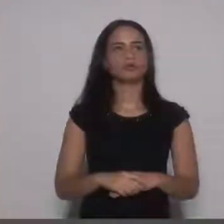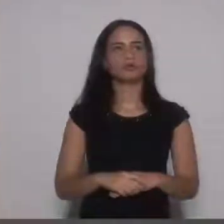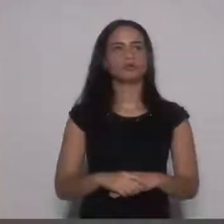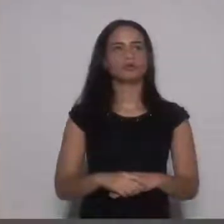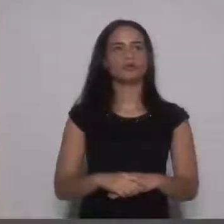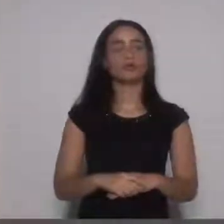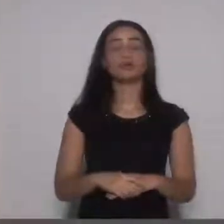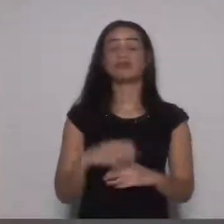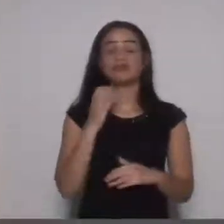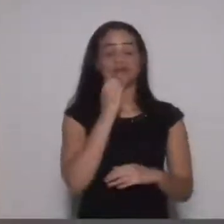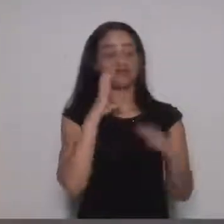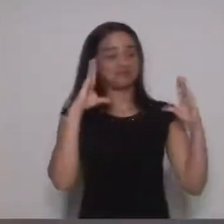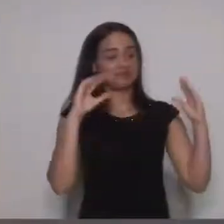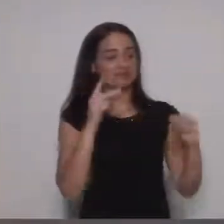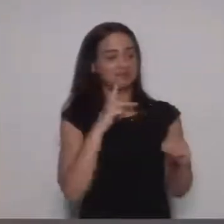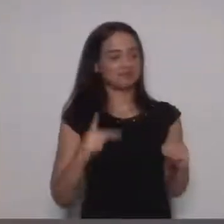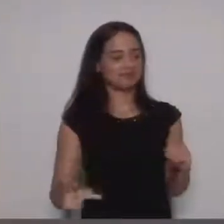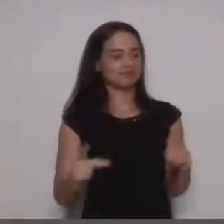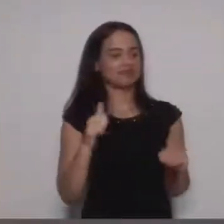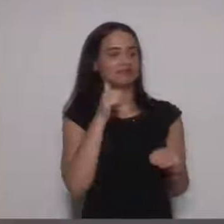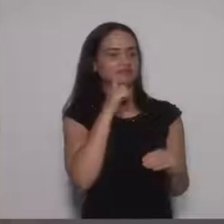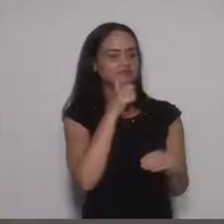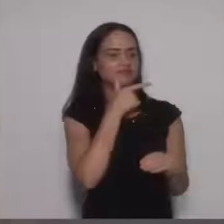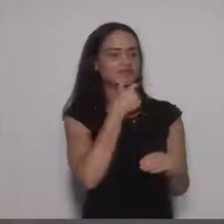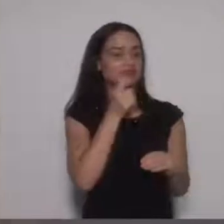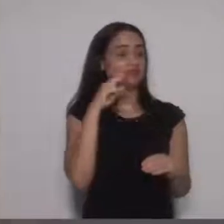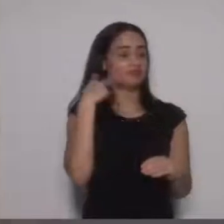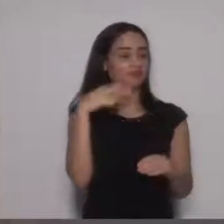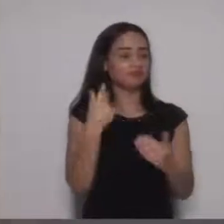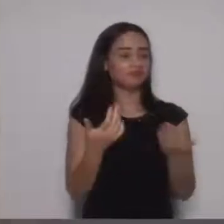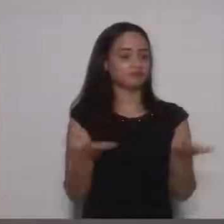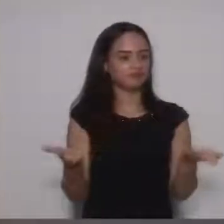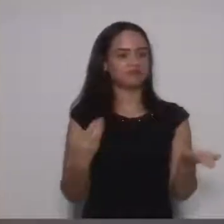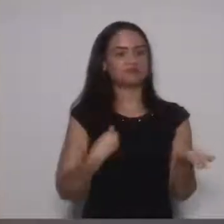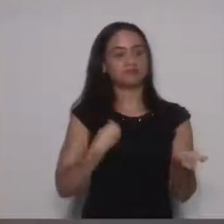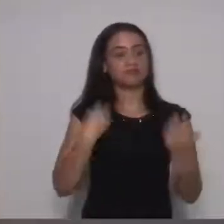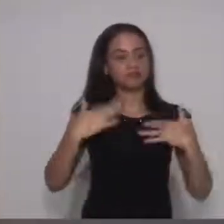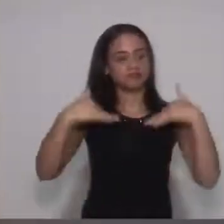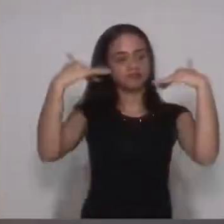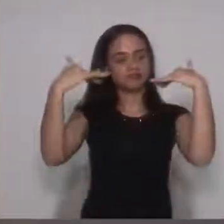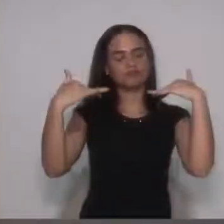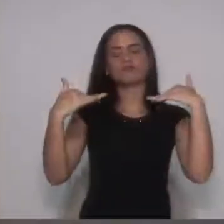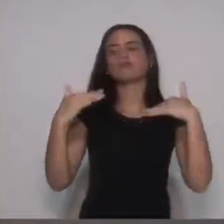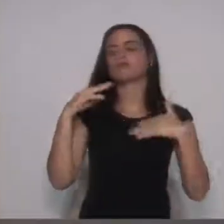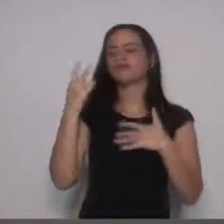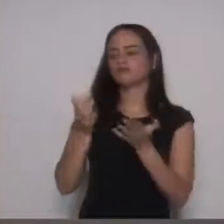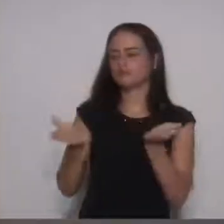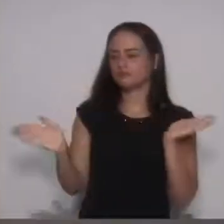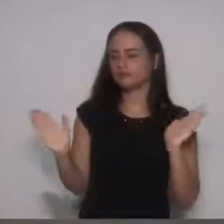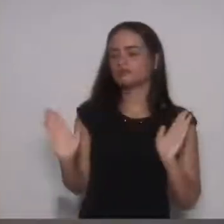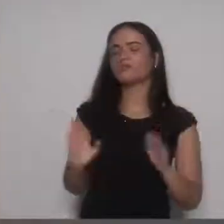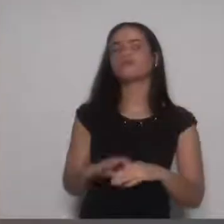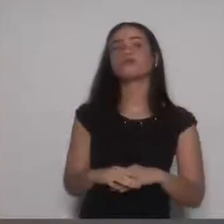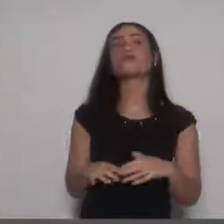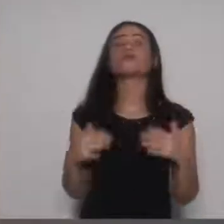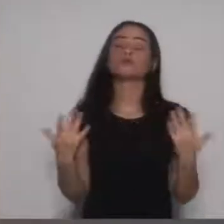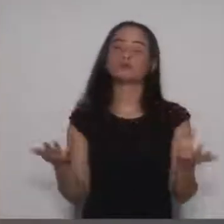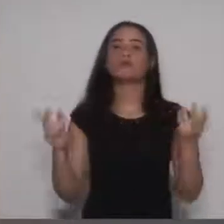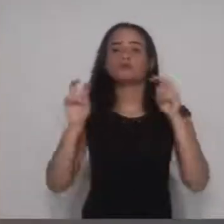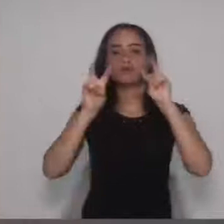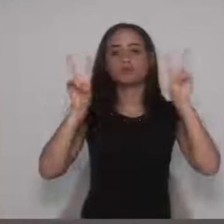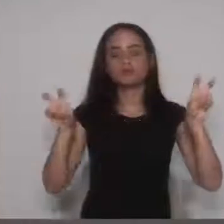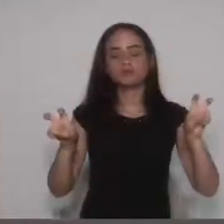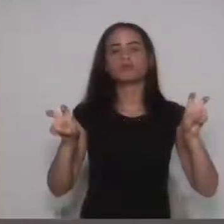Boa noite, senhor presidente, senhoras vereadoras, vereadoras, público presente, nobres pares. Bem objetivamente, a intenção do projeto